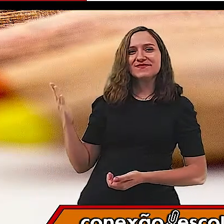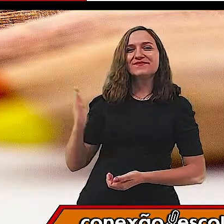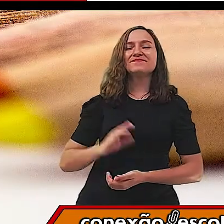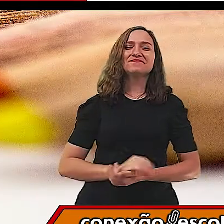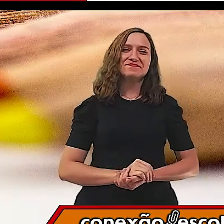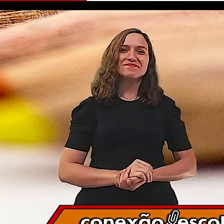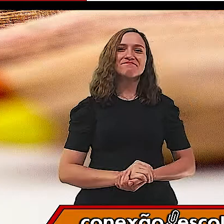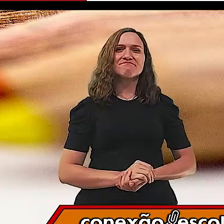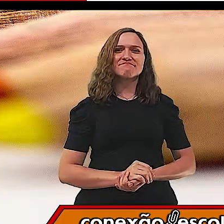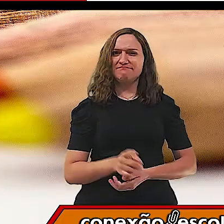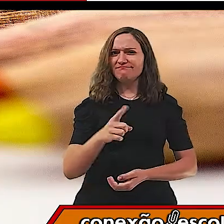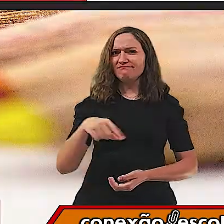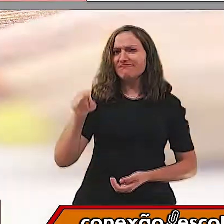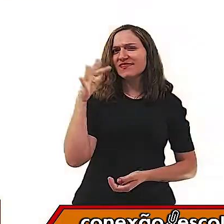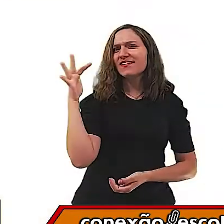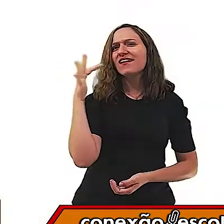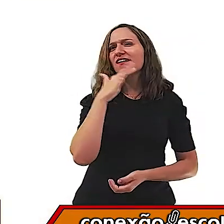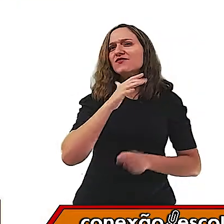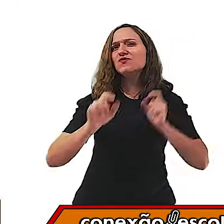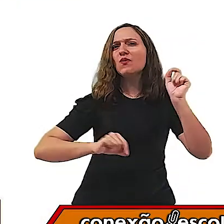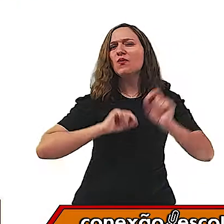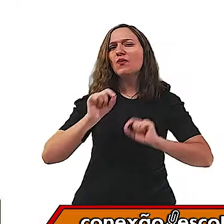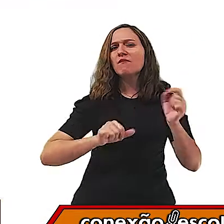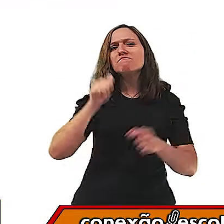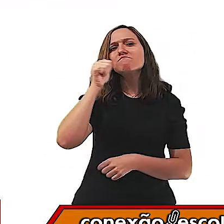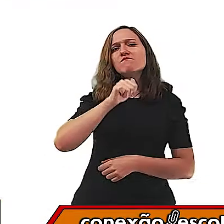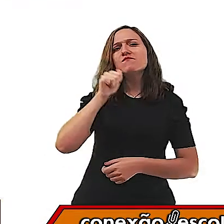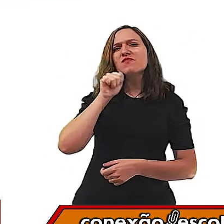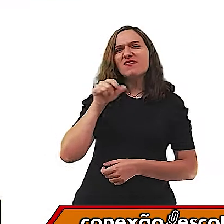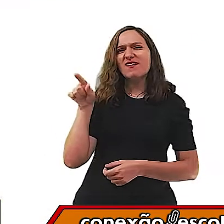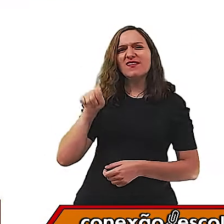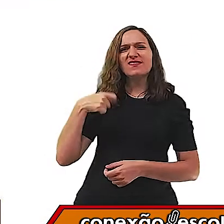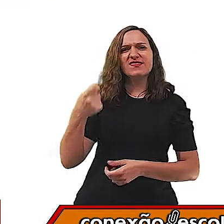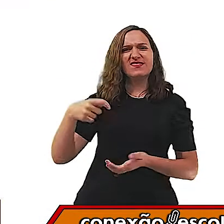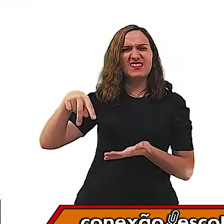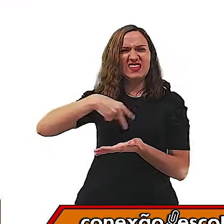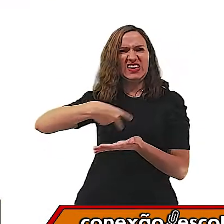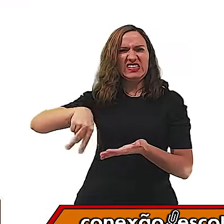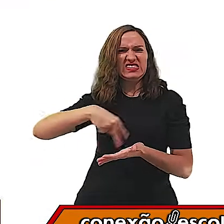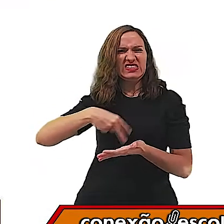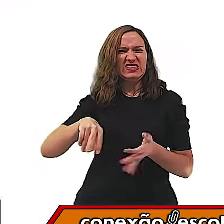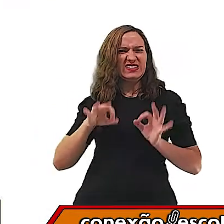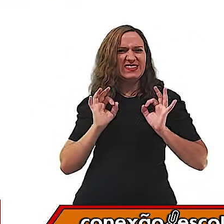Vocês acham que o que ela está fazendo é uma dança?